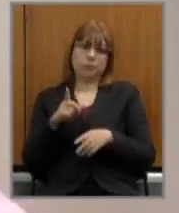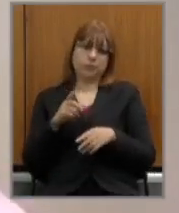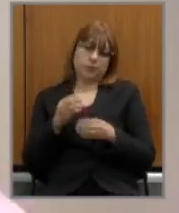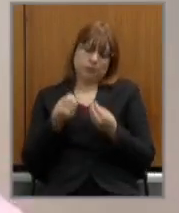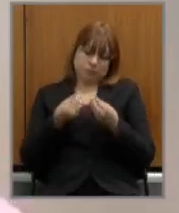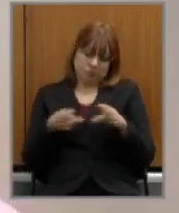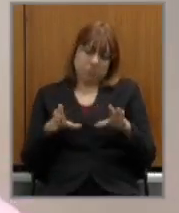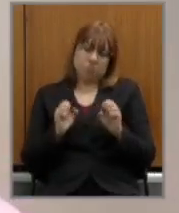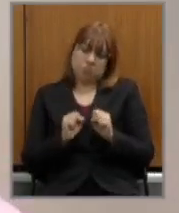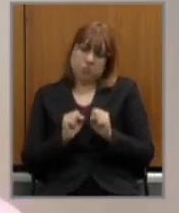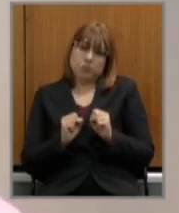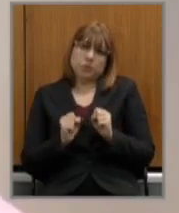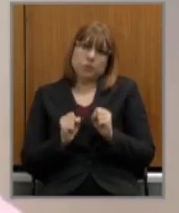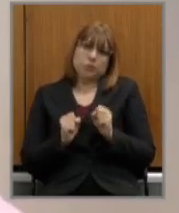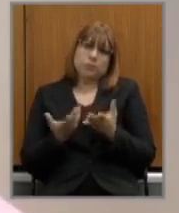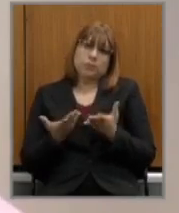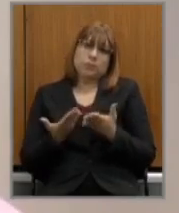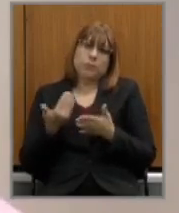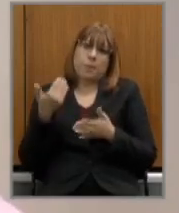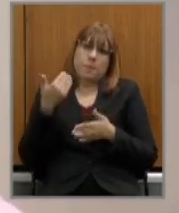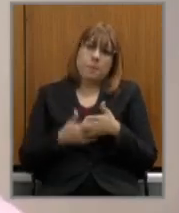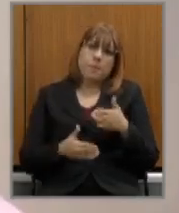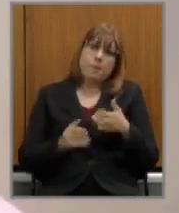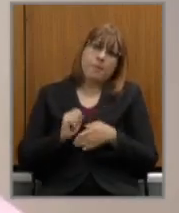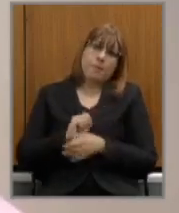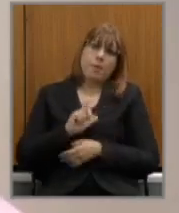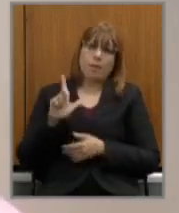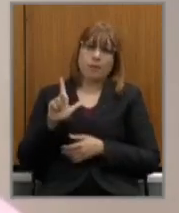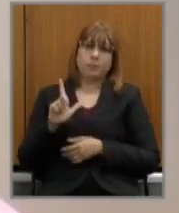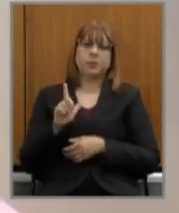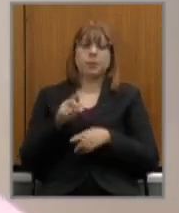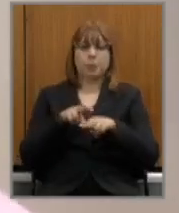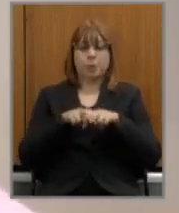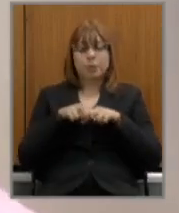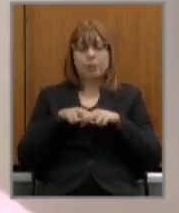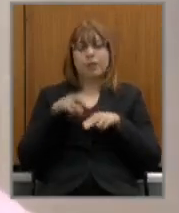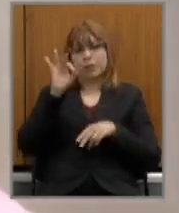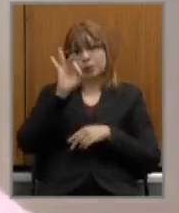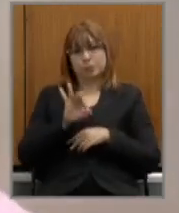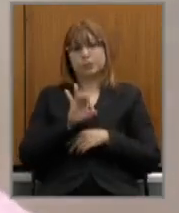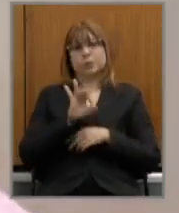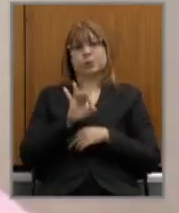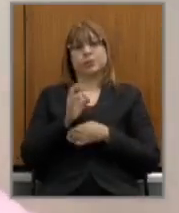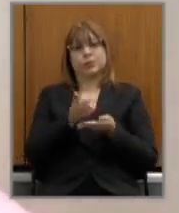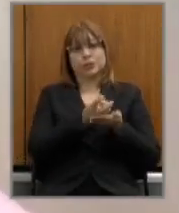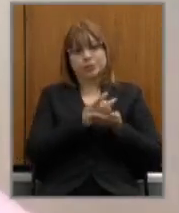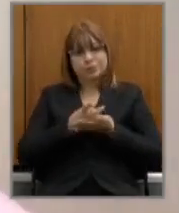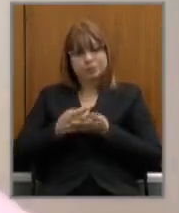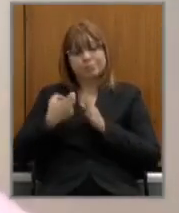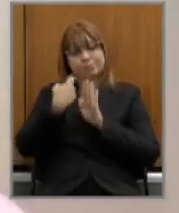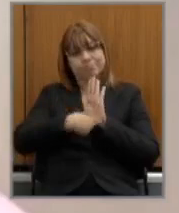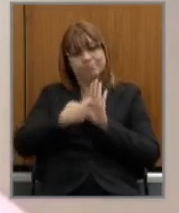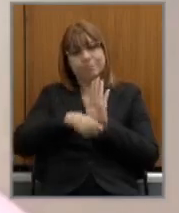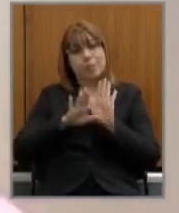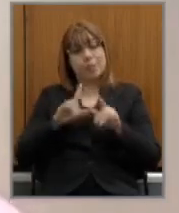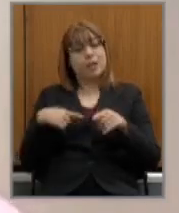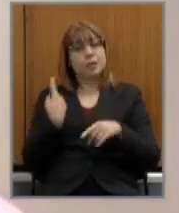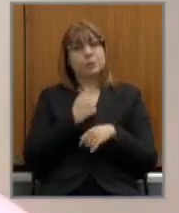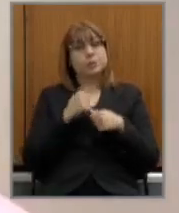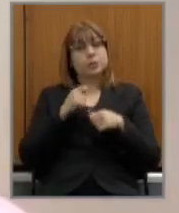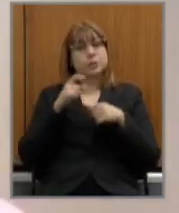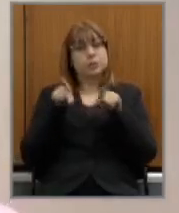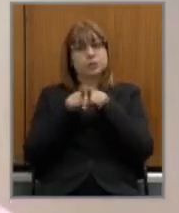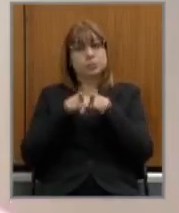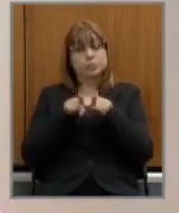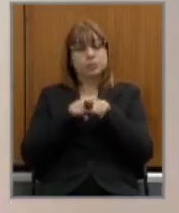reforma os maiores descontos né com relação a língua mas também temos que ser responsáveis a minha colega da